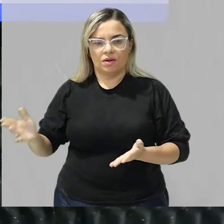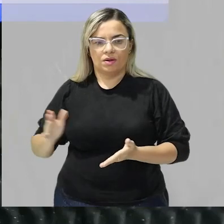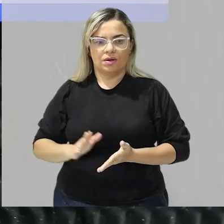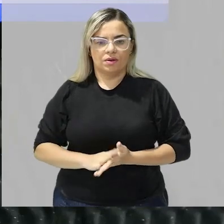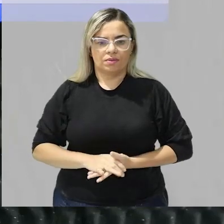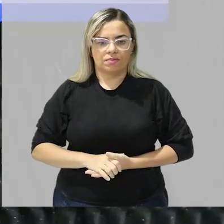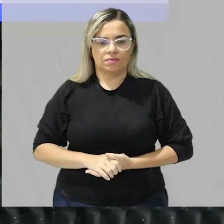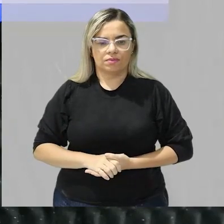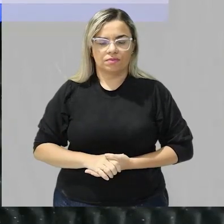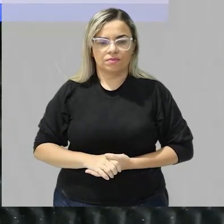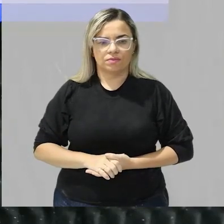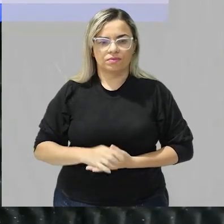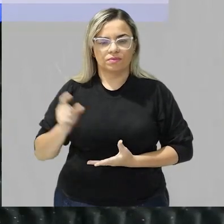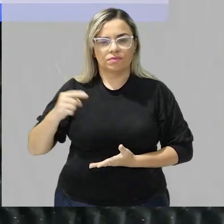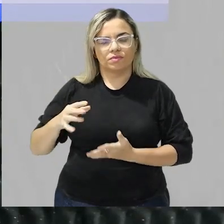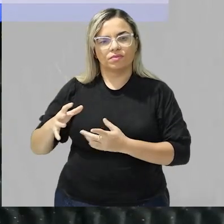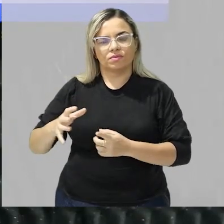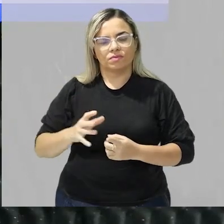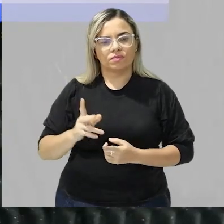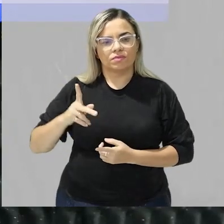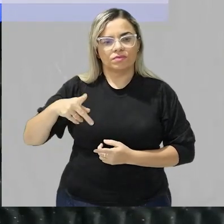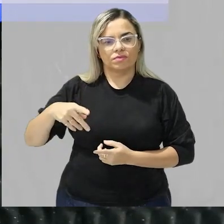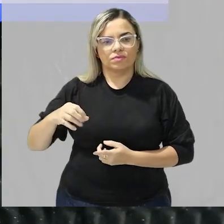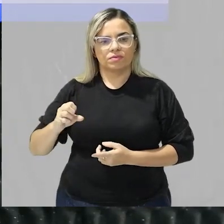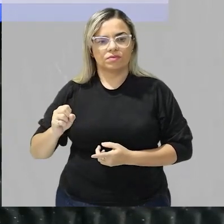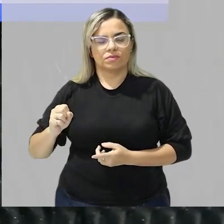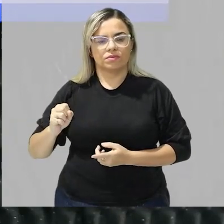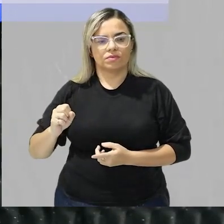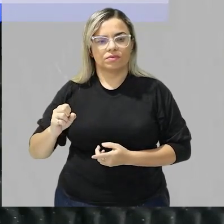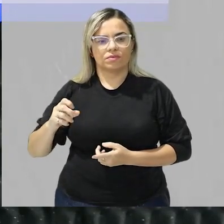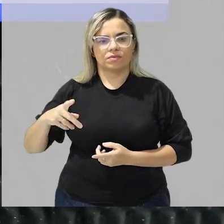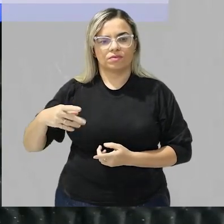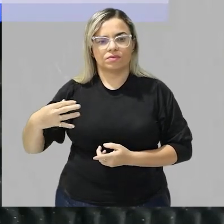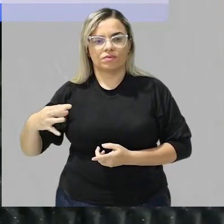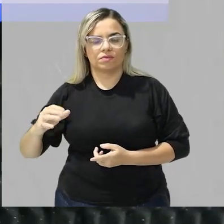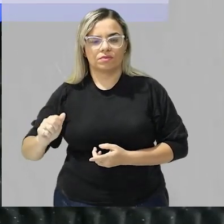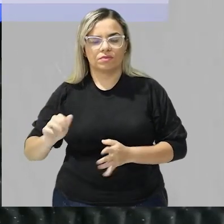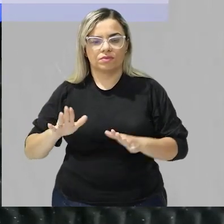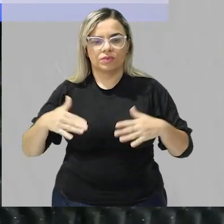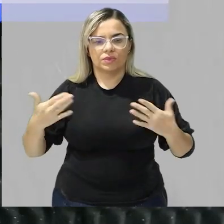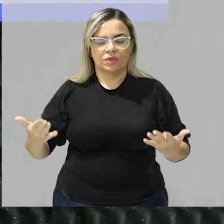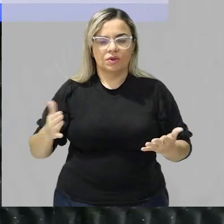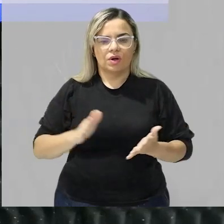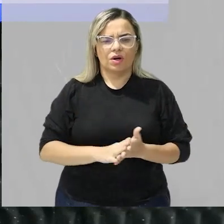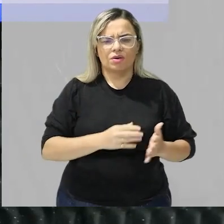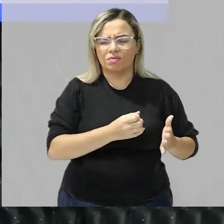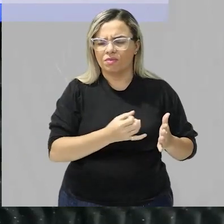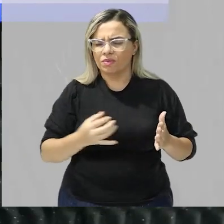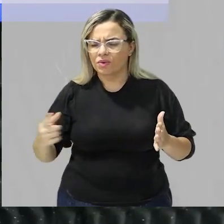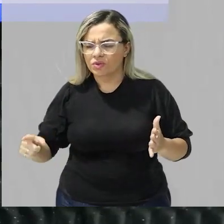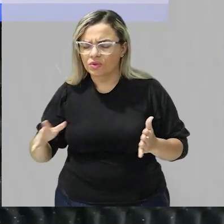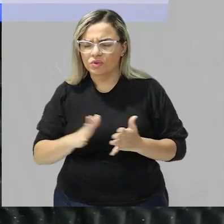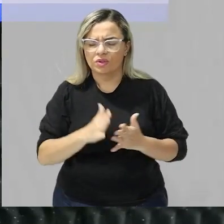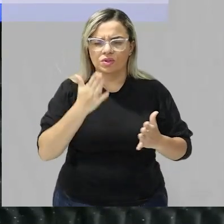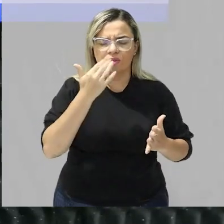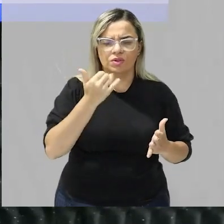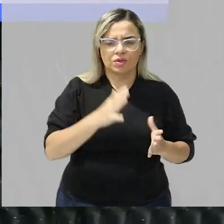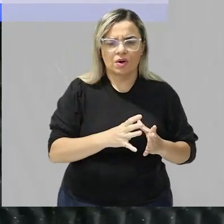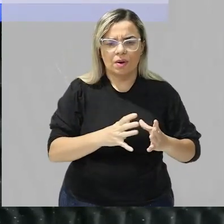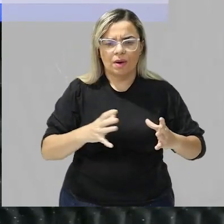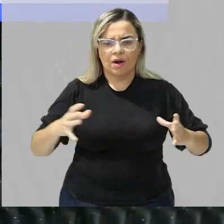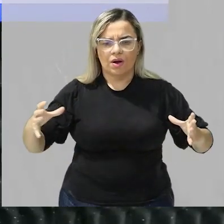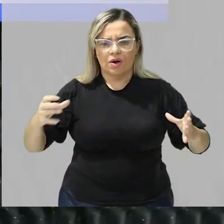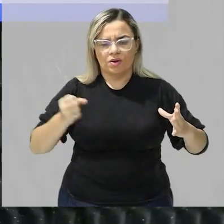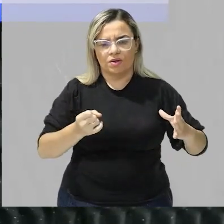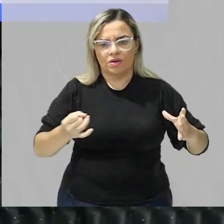então a pepsina ela vai atuar sobre as proteínas então a gente tem que ver quais desses alimentos tem uma maior quantidade de